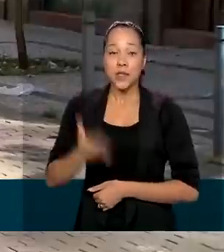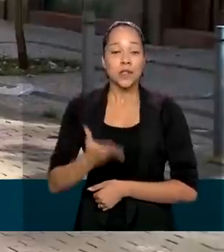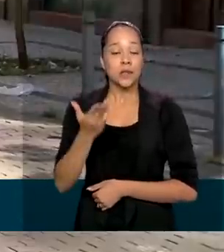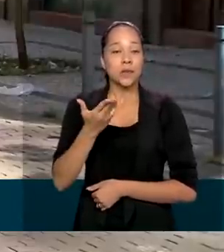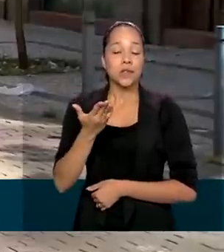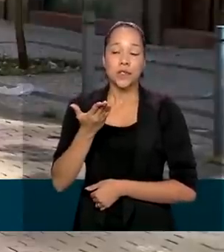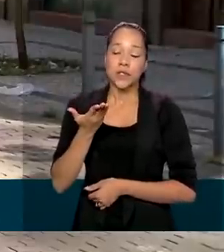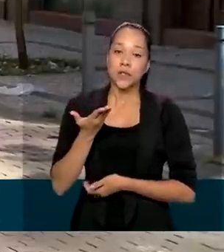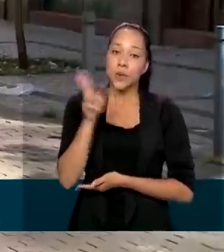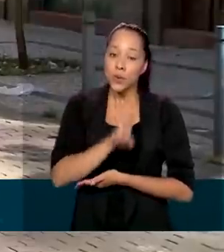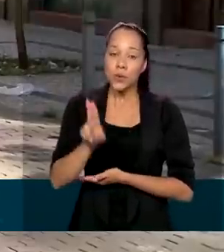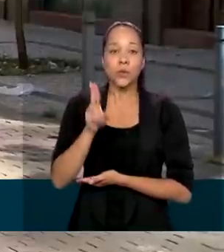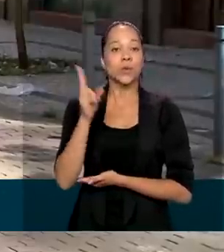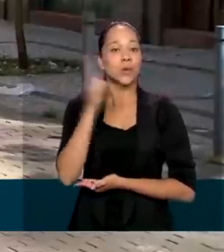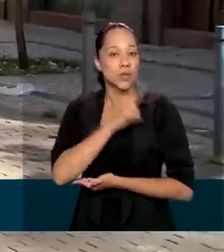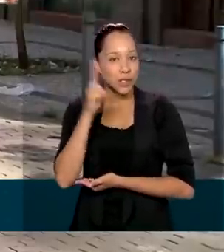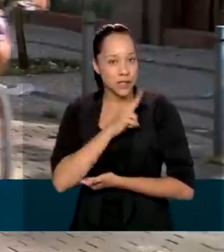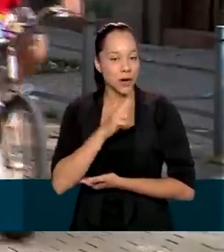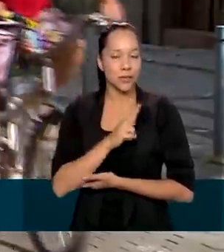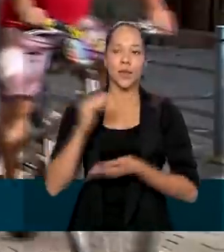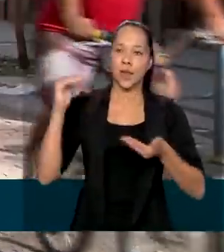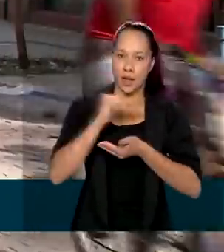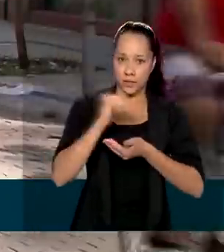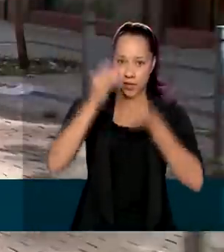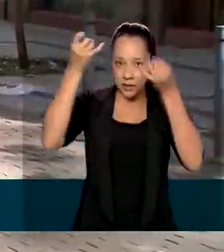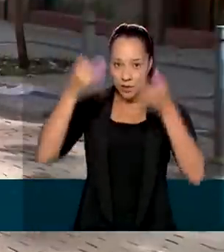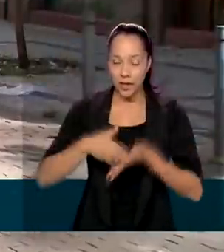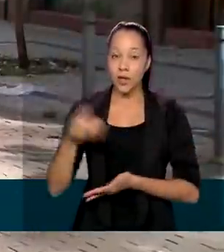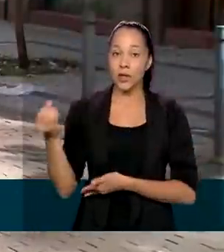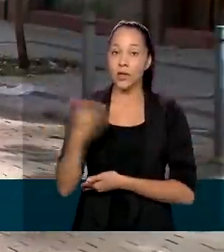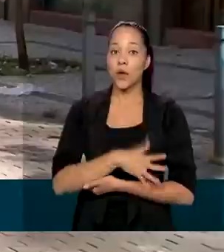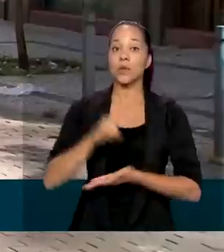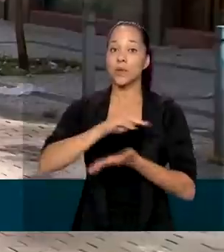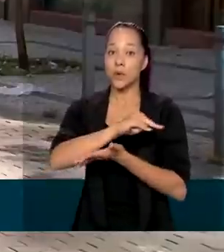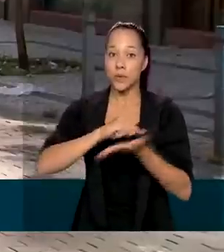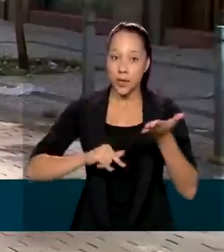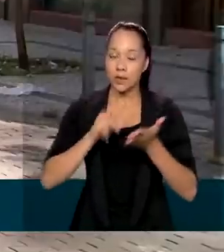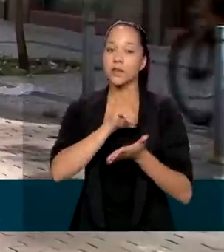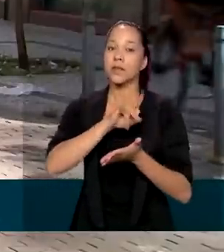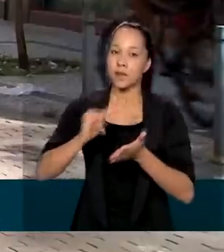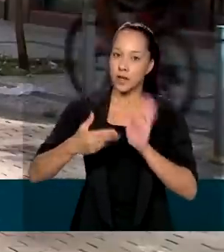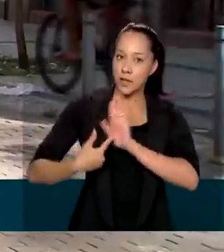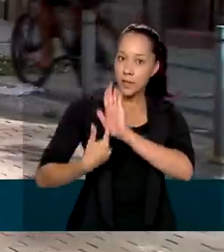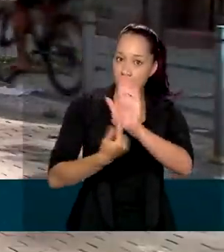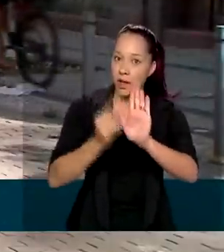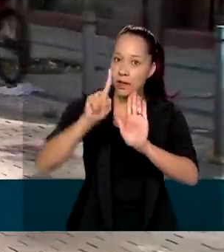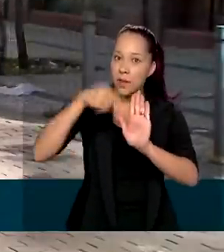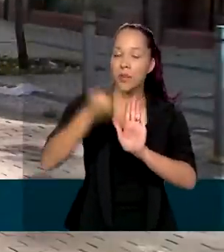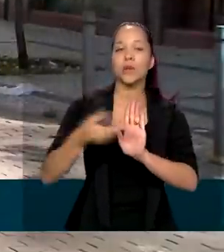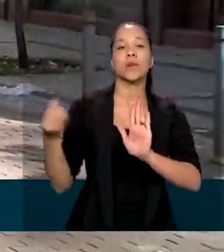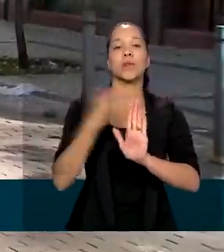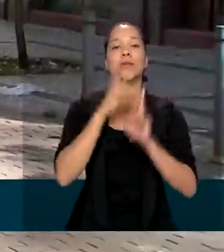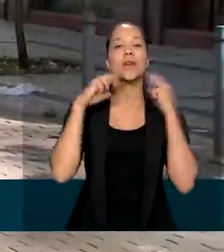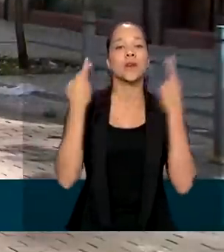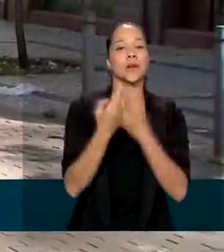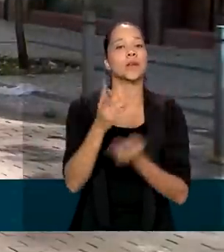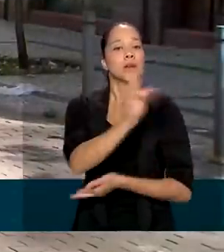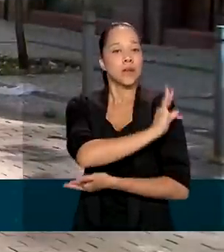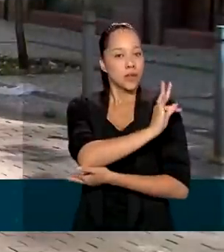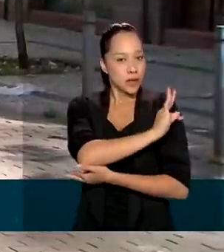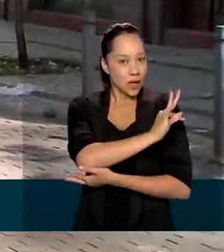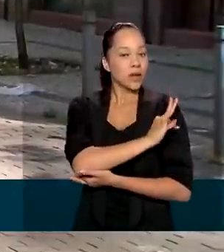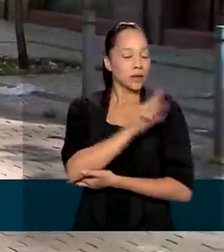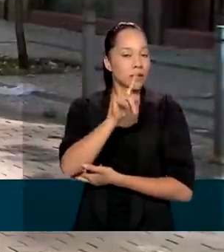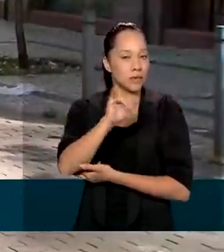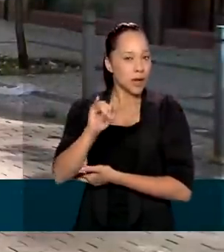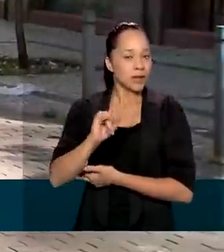de uso emergencial. De acordo com a Anvisa, novos documentos serão apresentados após uma nova reunião técnica, que deve